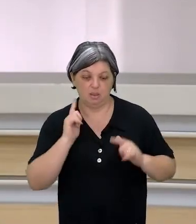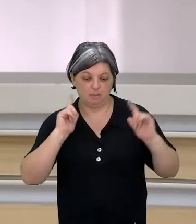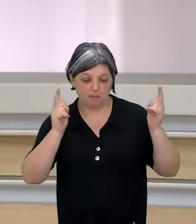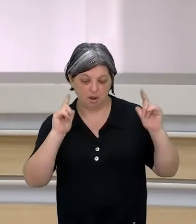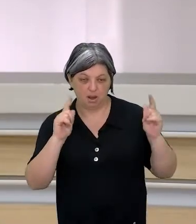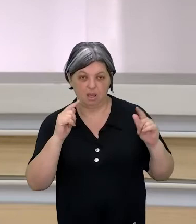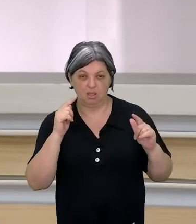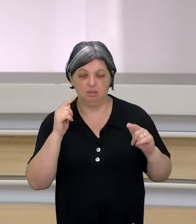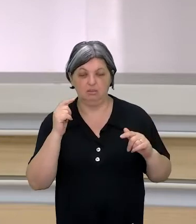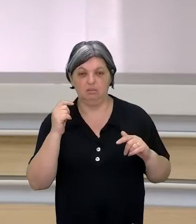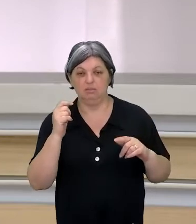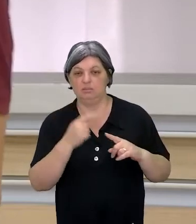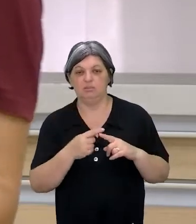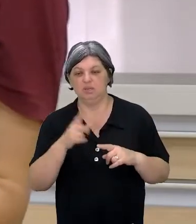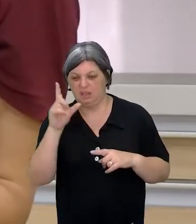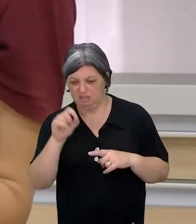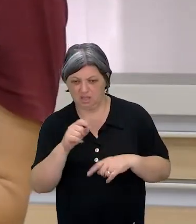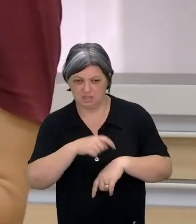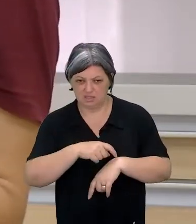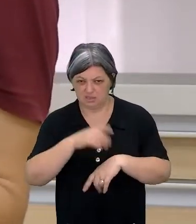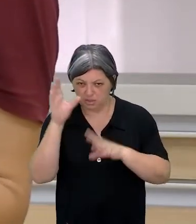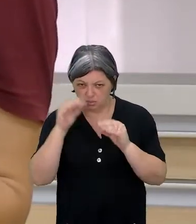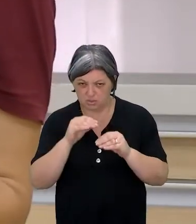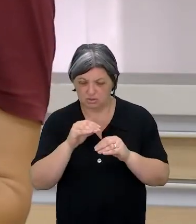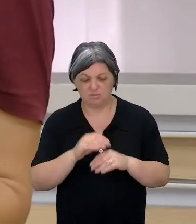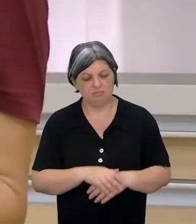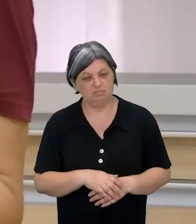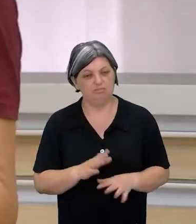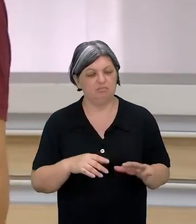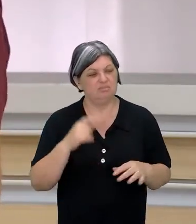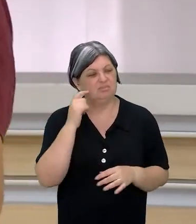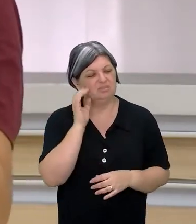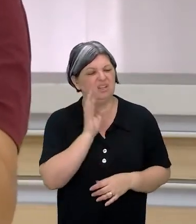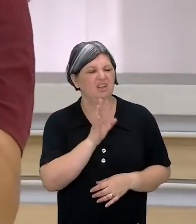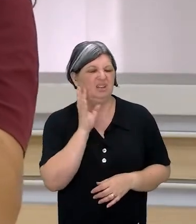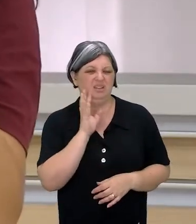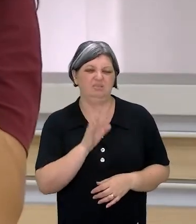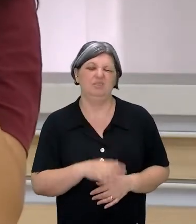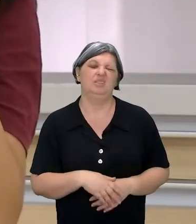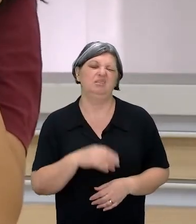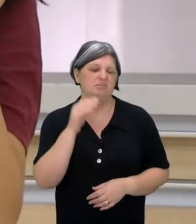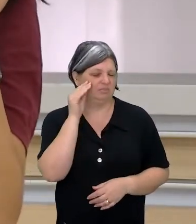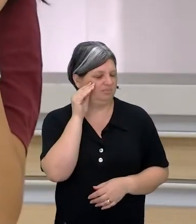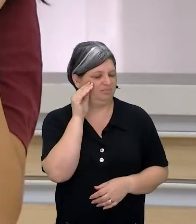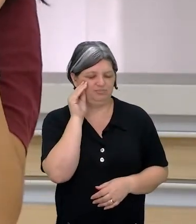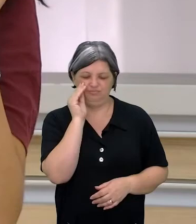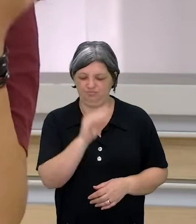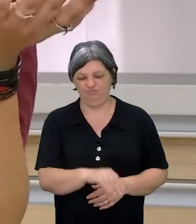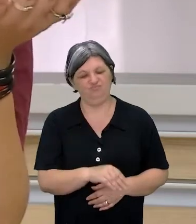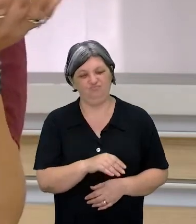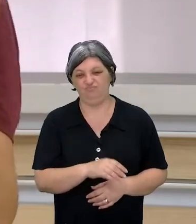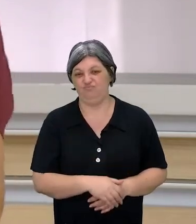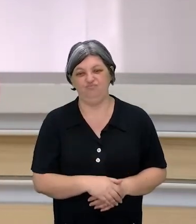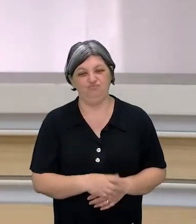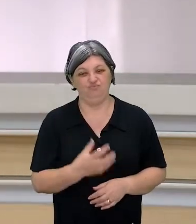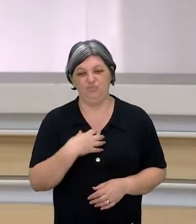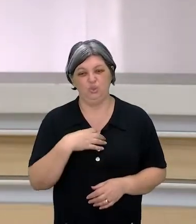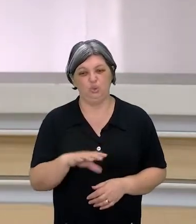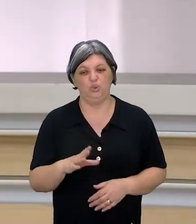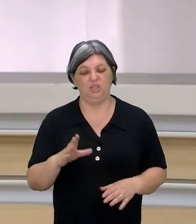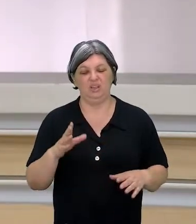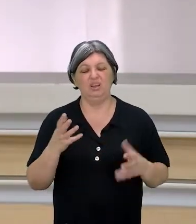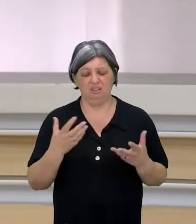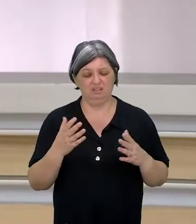noite. Ah, pô, mano, legal, a maior preguiça, eu nem queria ir, a maior rolê, eu queria ficar em casa vendo Netflix.